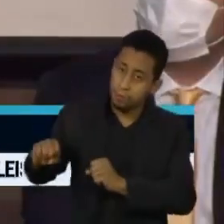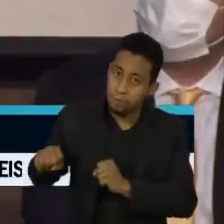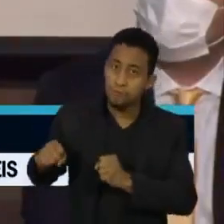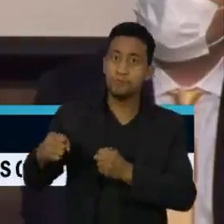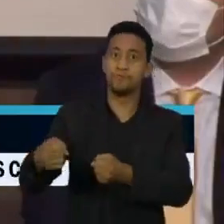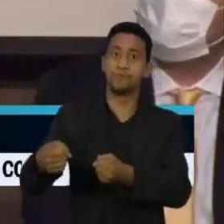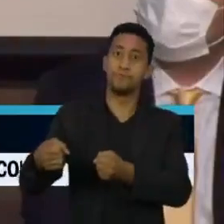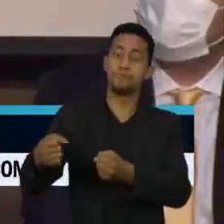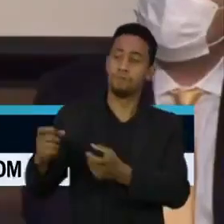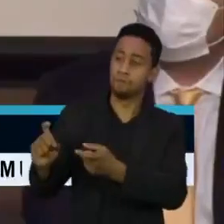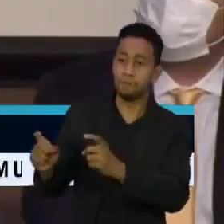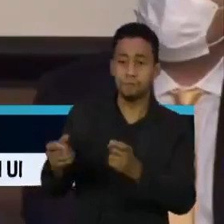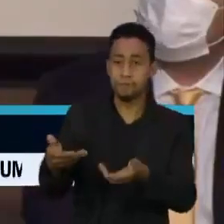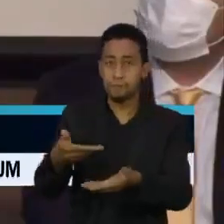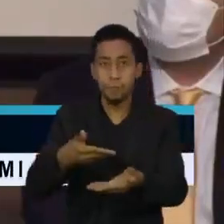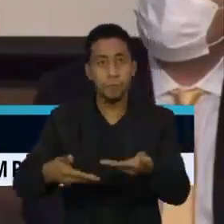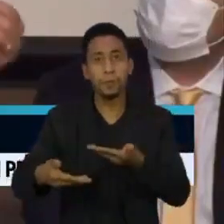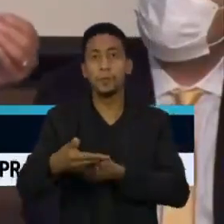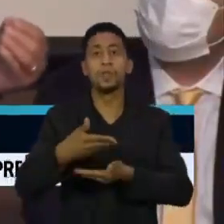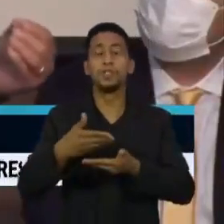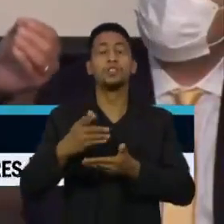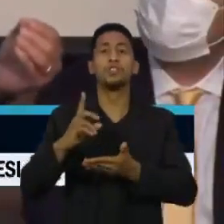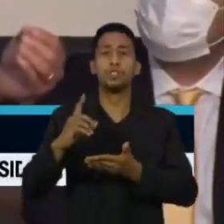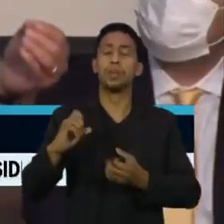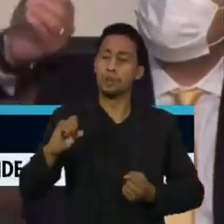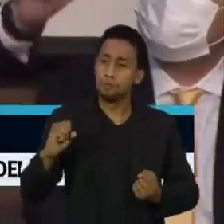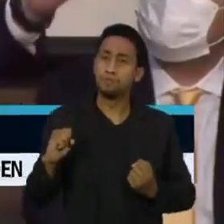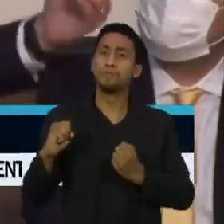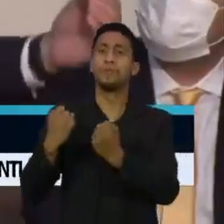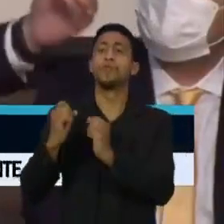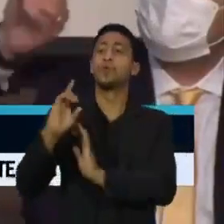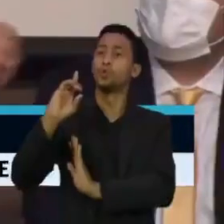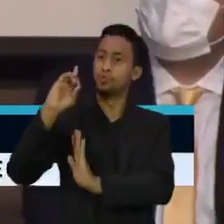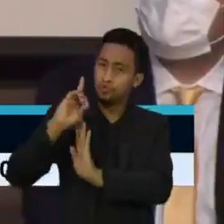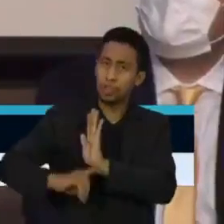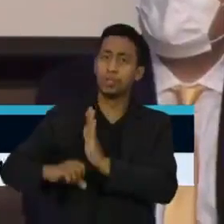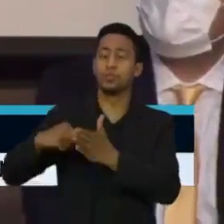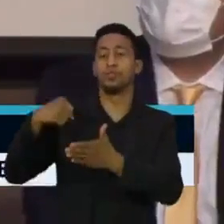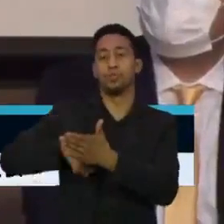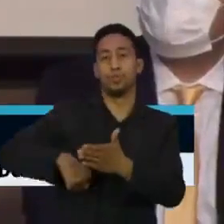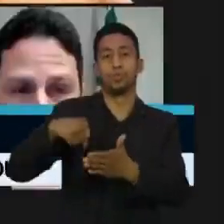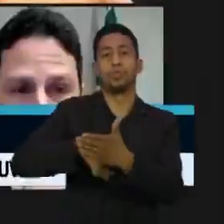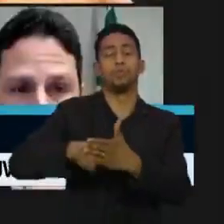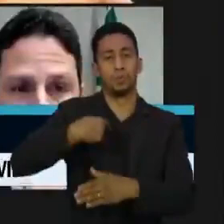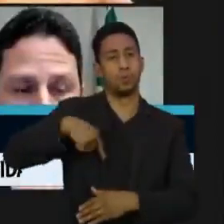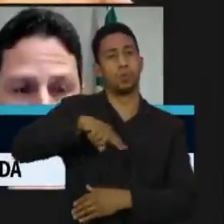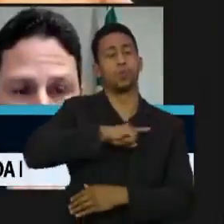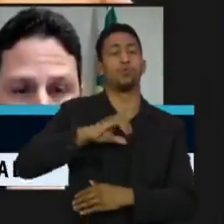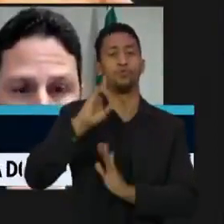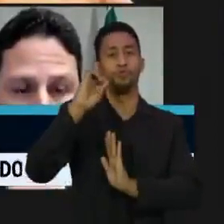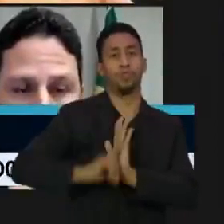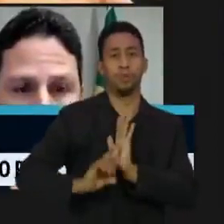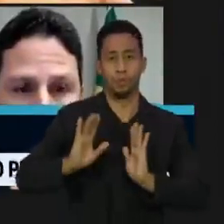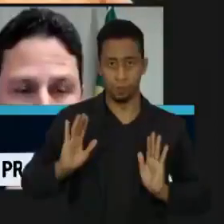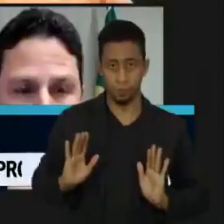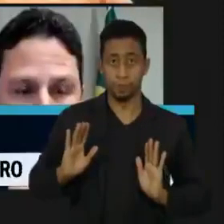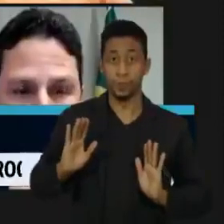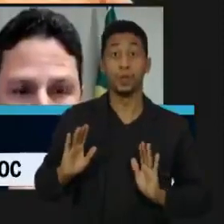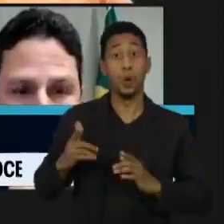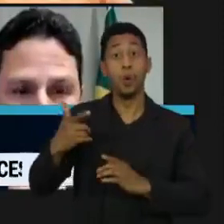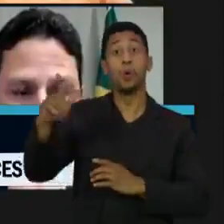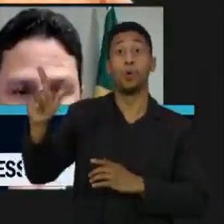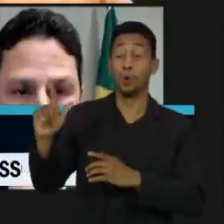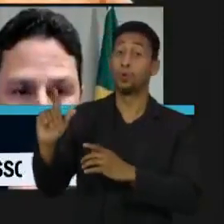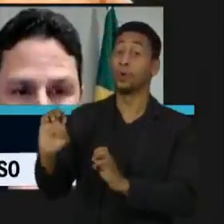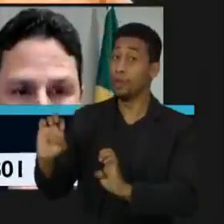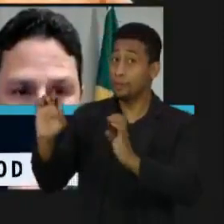democracia, a gente está defendendo o direito de lutar pelos nossos direitos. No mesmo horário, um outro evento